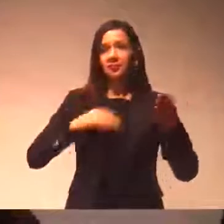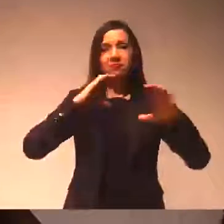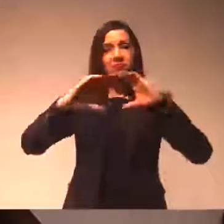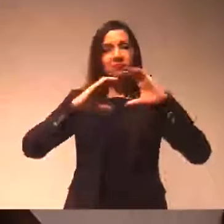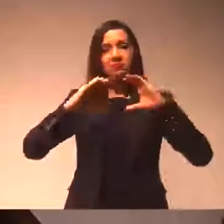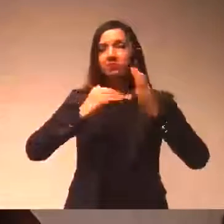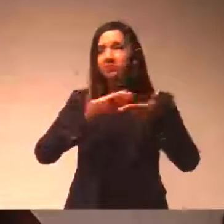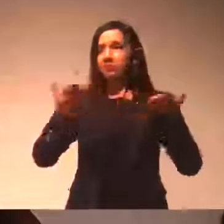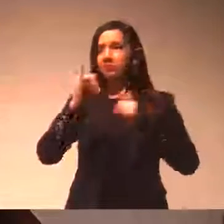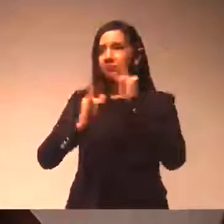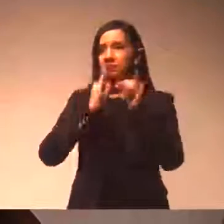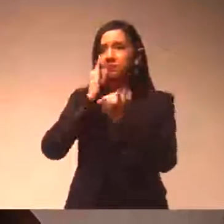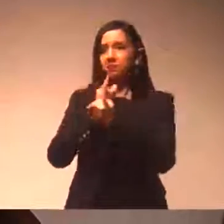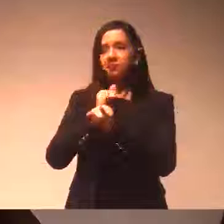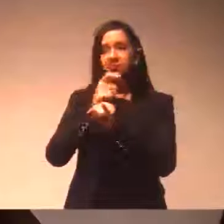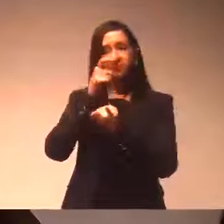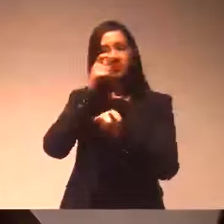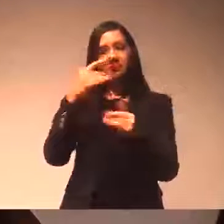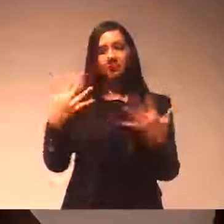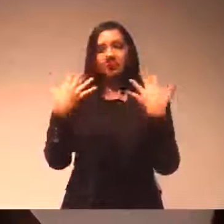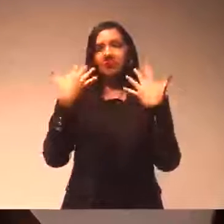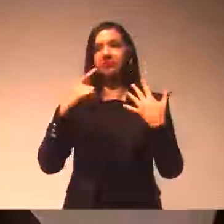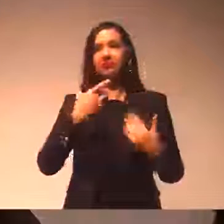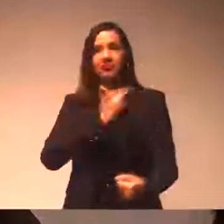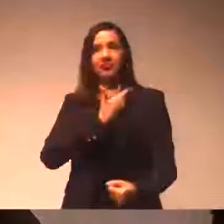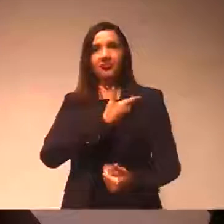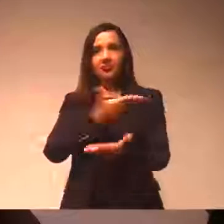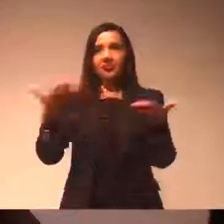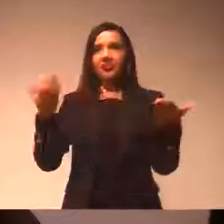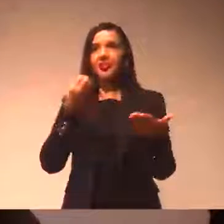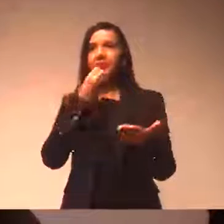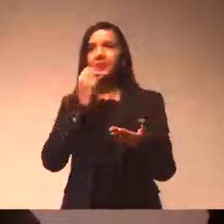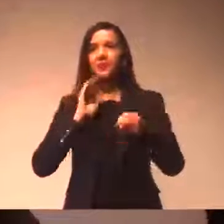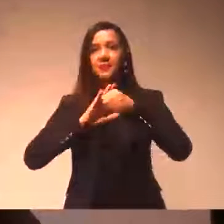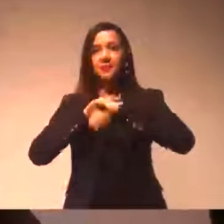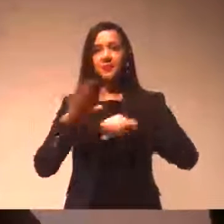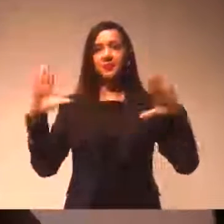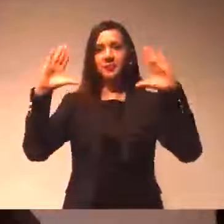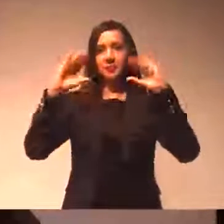acompanham pela internet, demais amigos, a todos, muito boa noite.